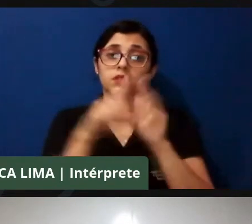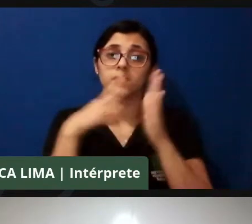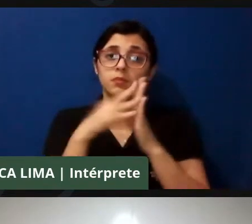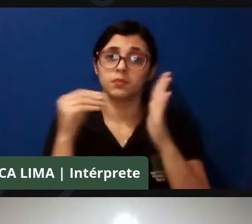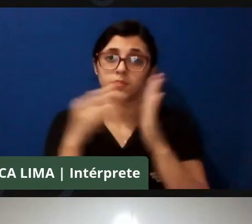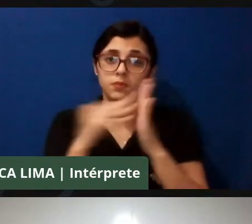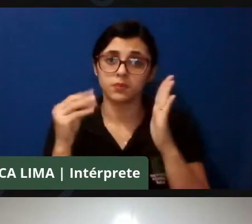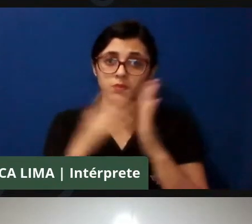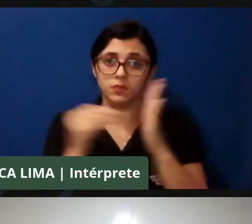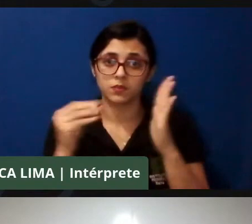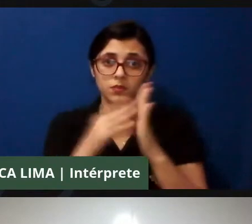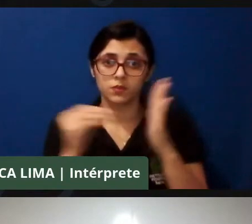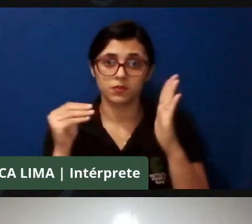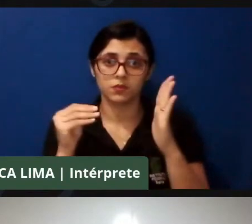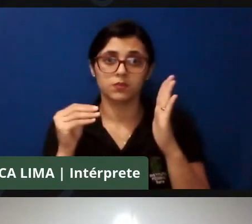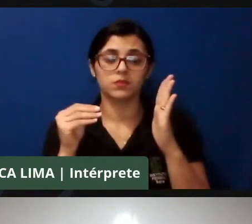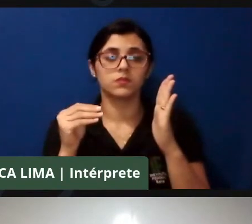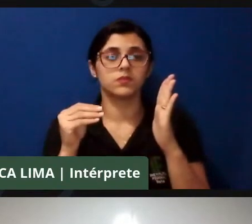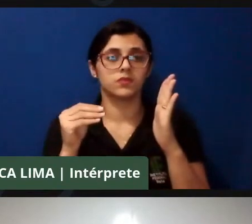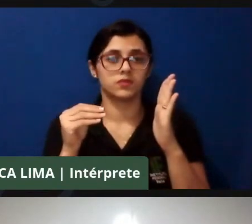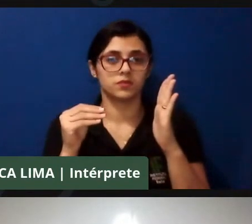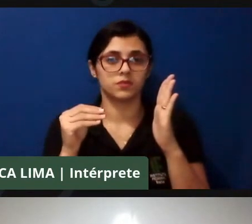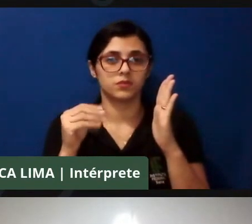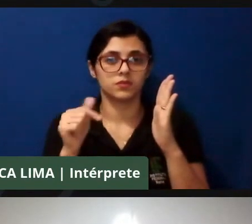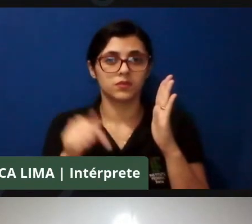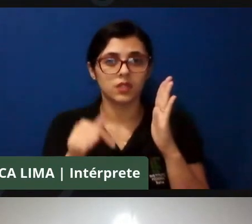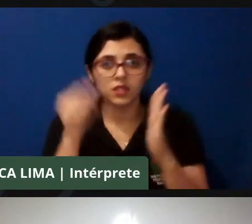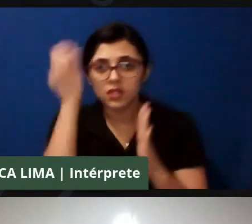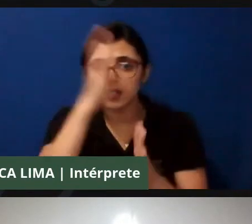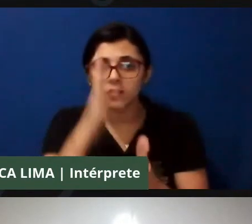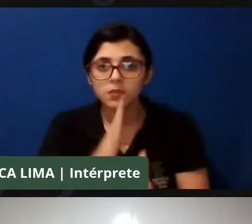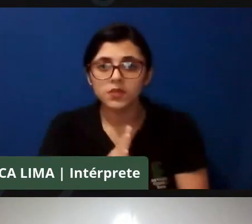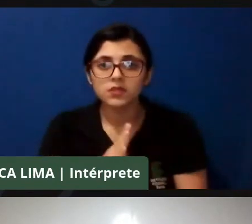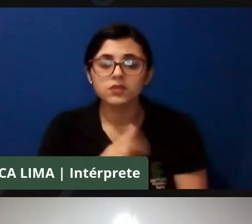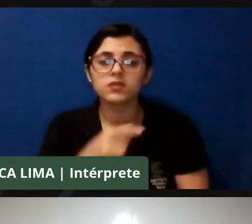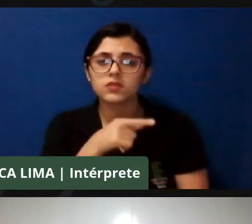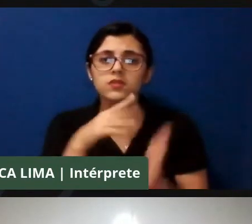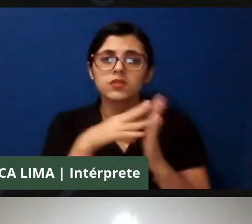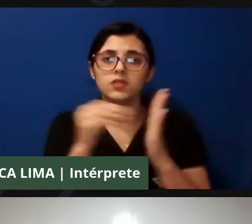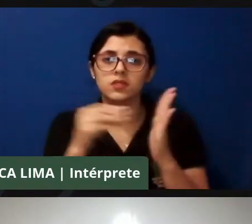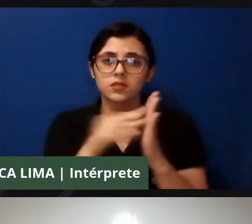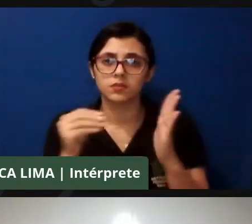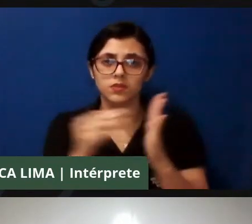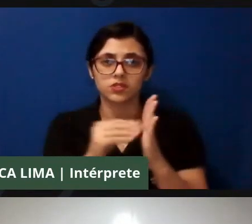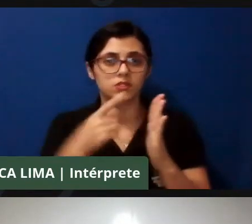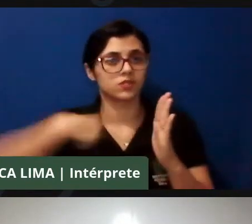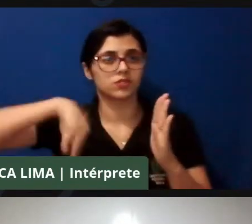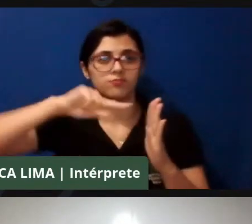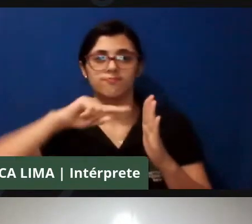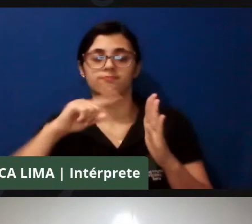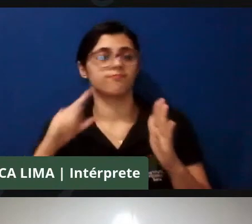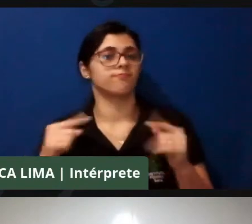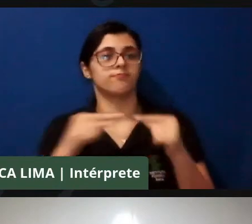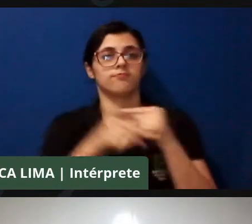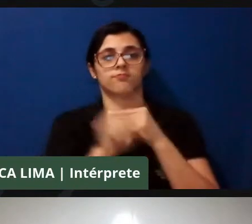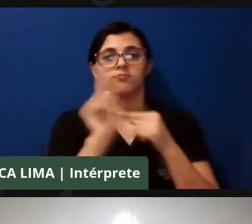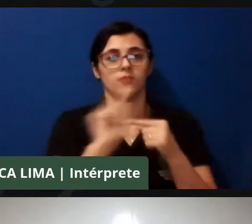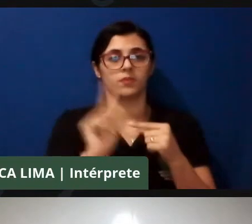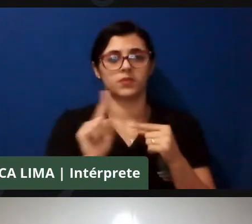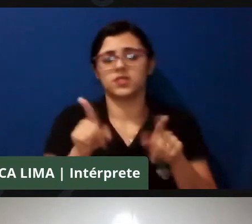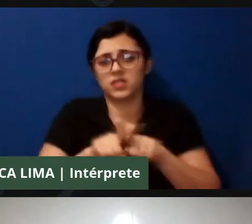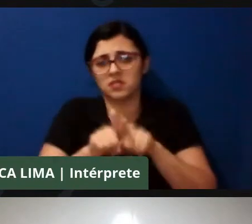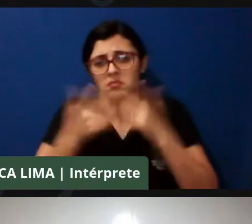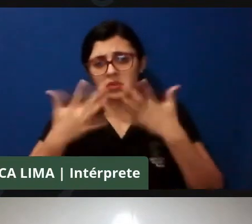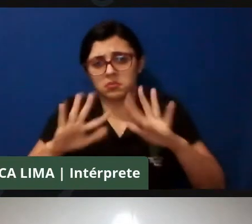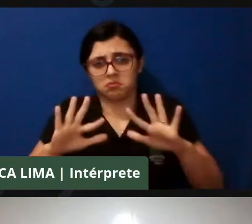desenvolvimentista que está posto no Brasil. E aí, nesse modelo, nós não nos encaixamos. E também não queremos, né, também